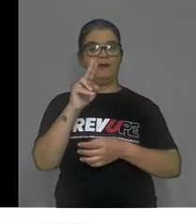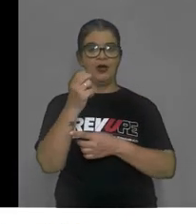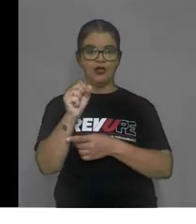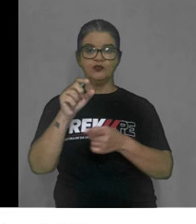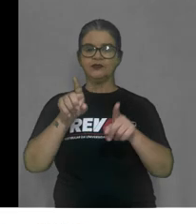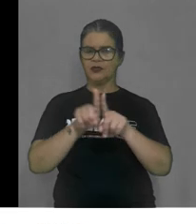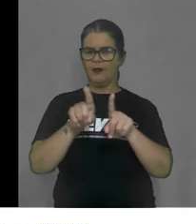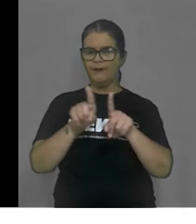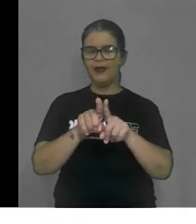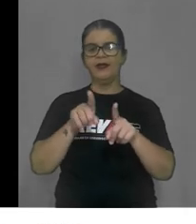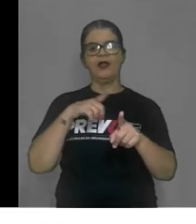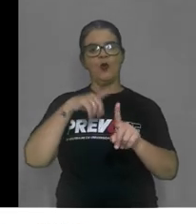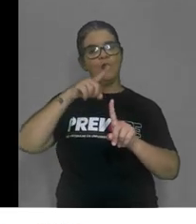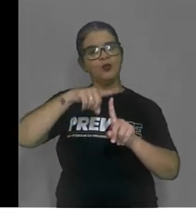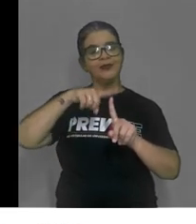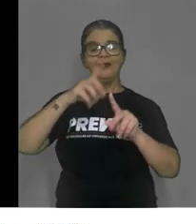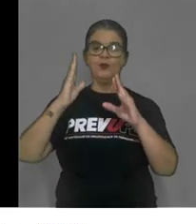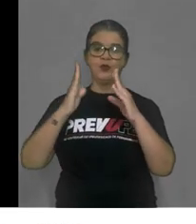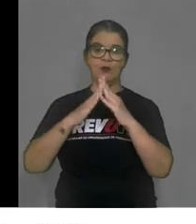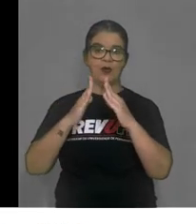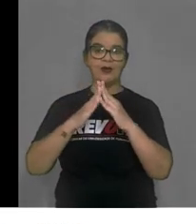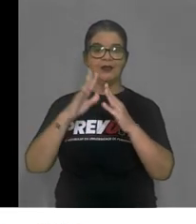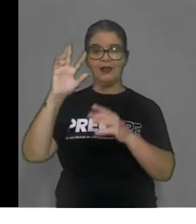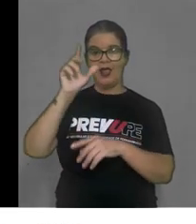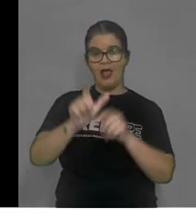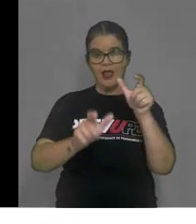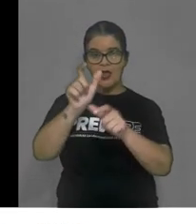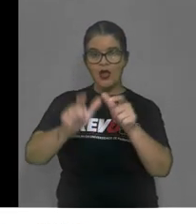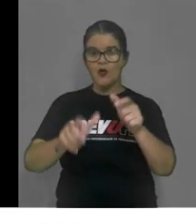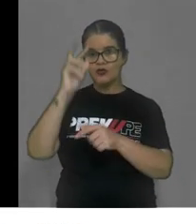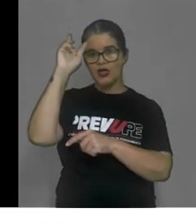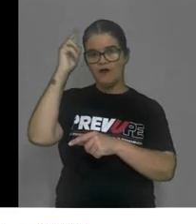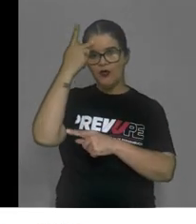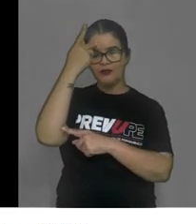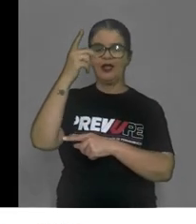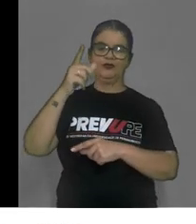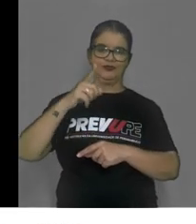tipo de moradia que os revoltosos possuíam.